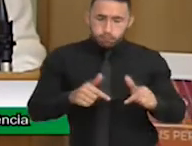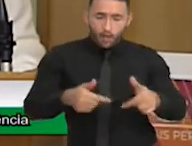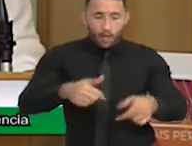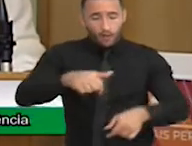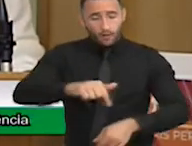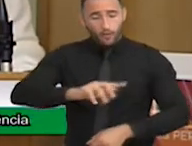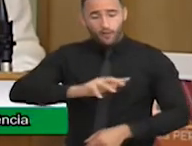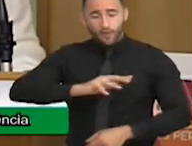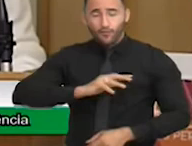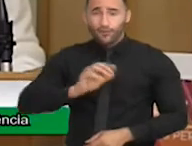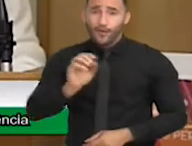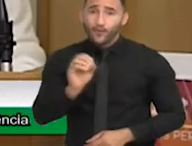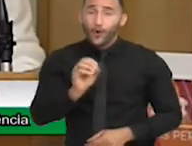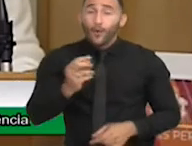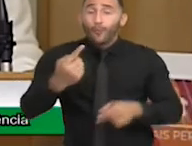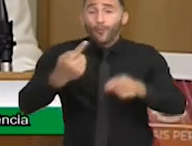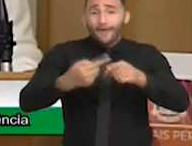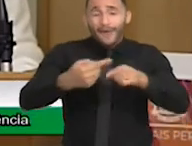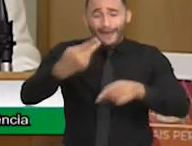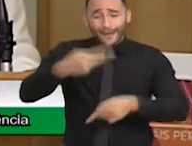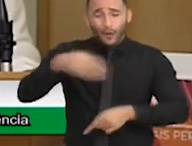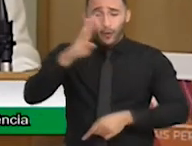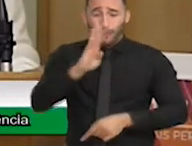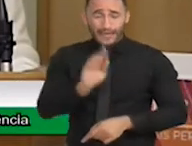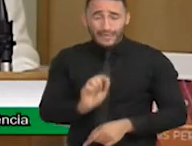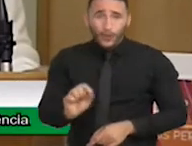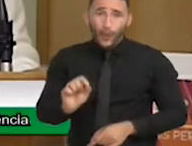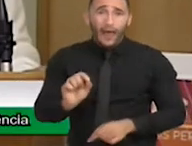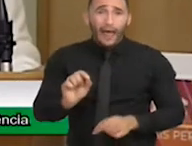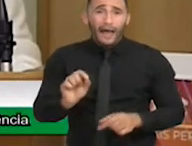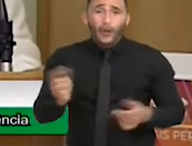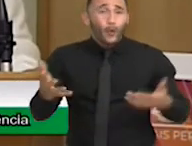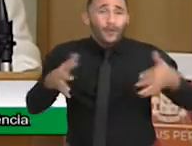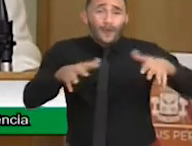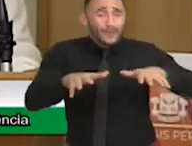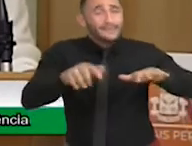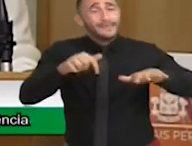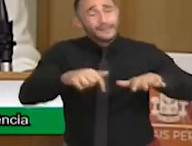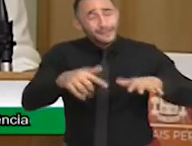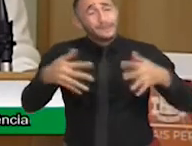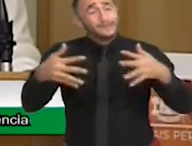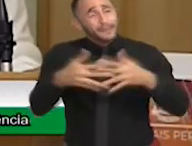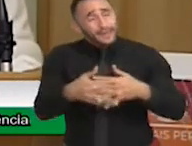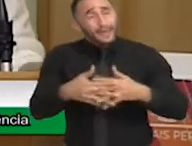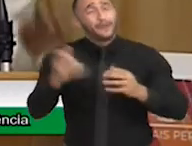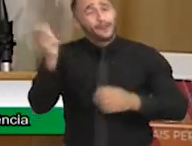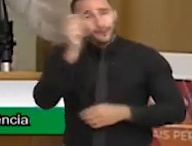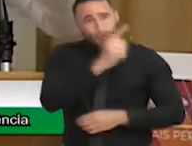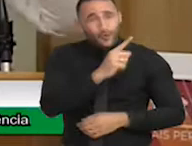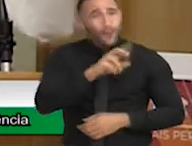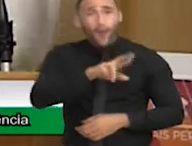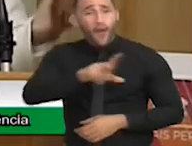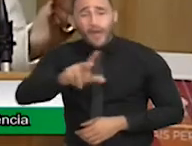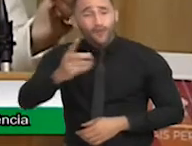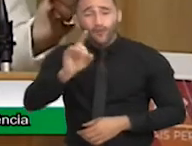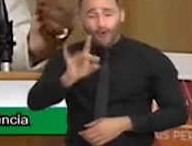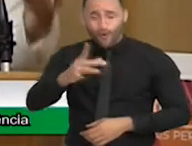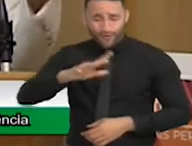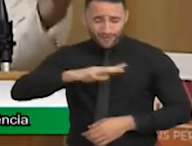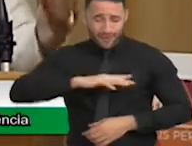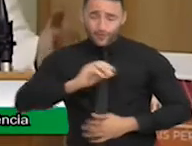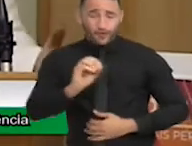É porque a inclusão no Brasil é ruim. Quando a gente pensa em educação, não é só de Osasco, é no Brasil.